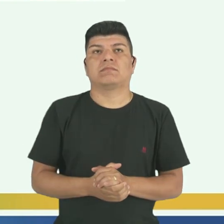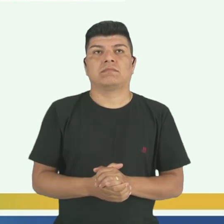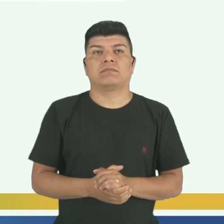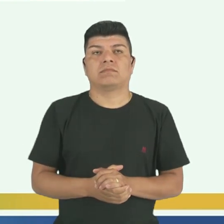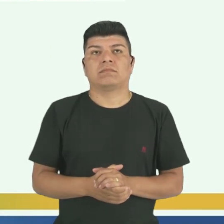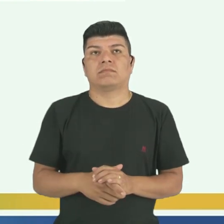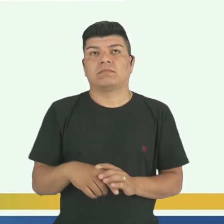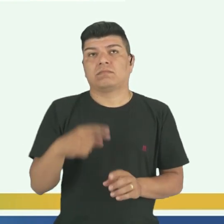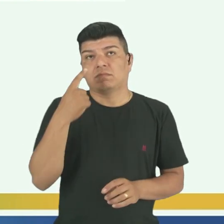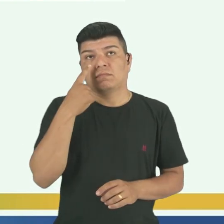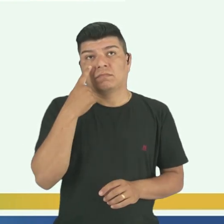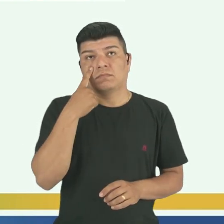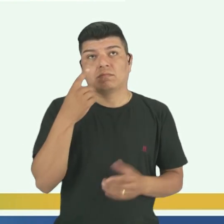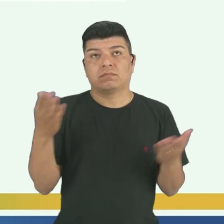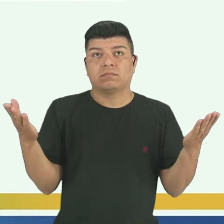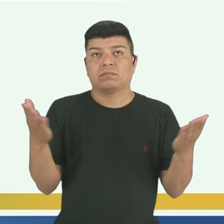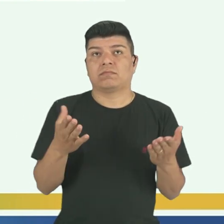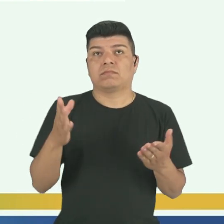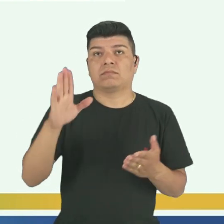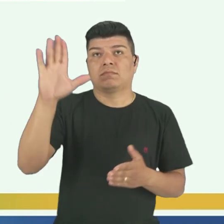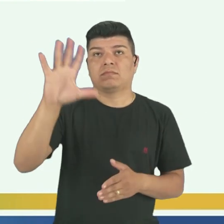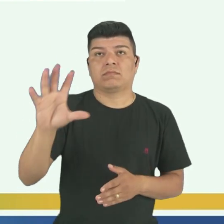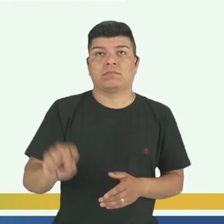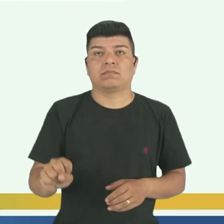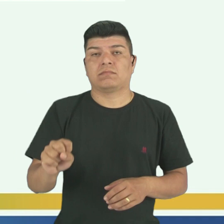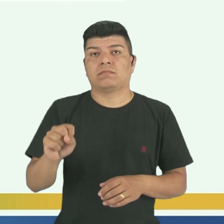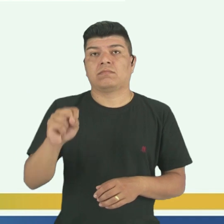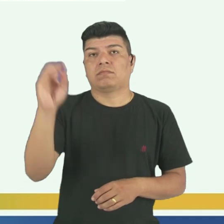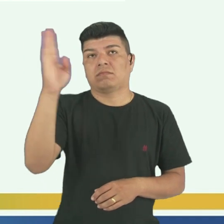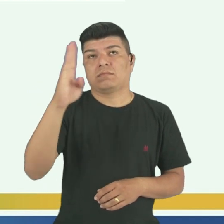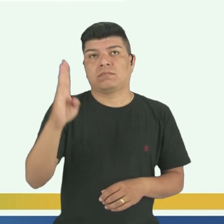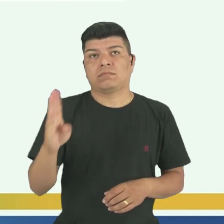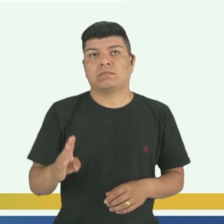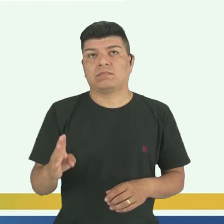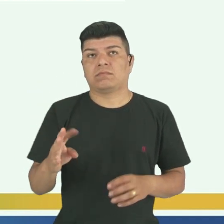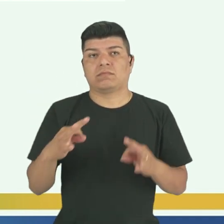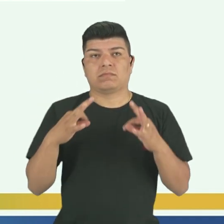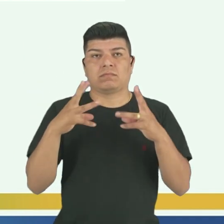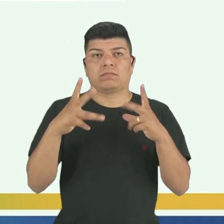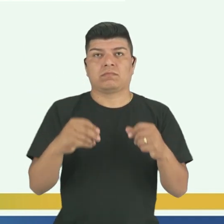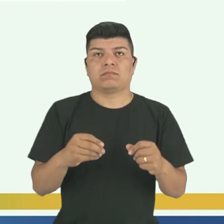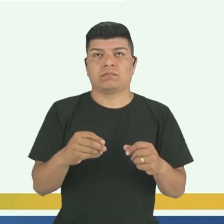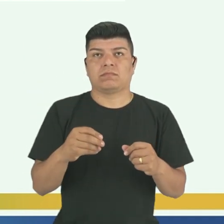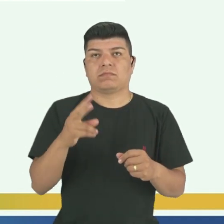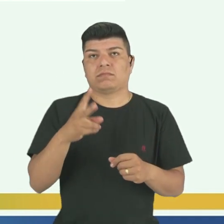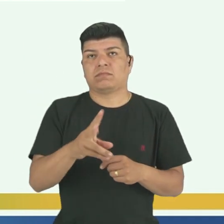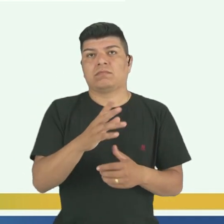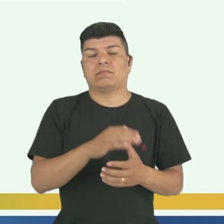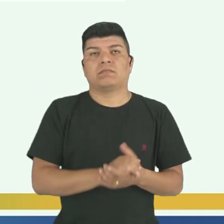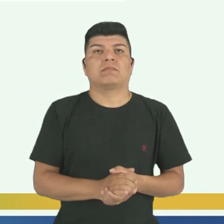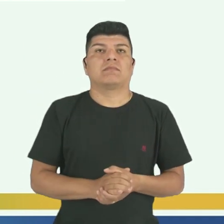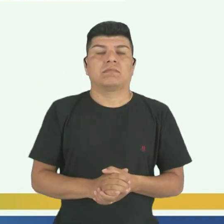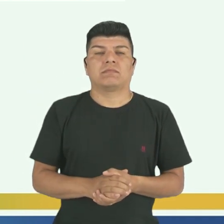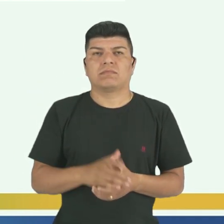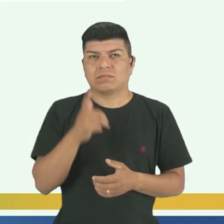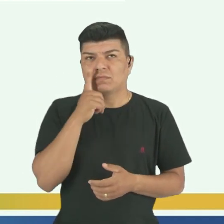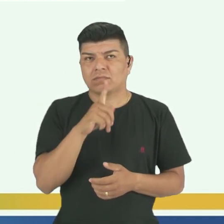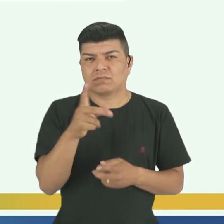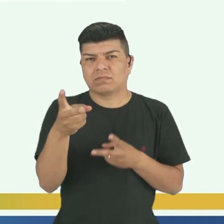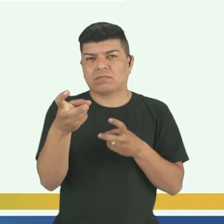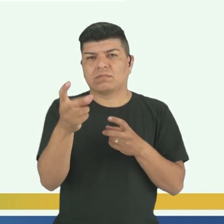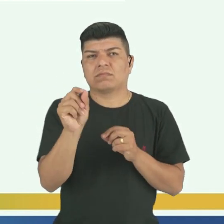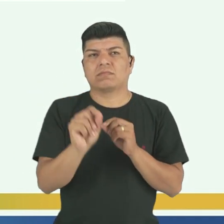nós vamos ver agora um mapa do Brasil, né? Completão, para você poder acompanhar. Você consegue agora